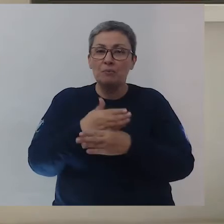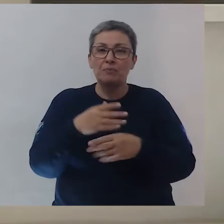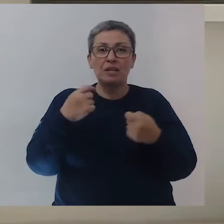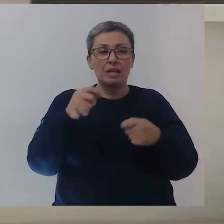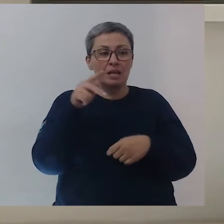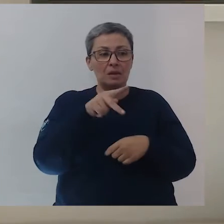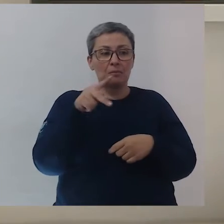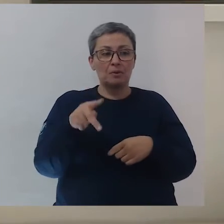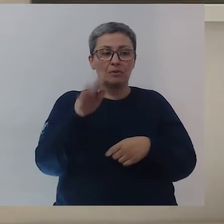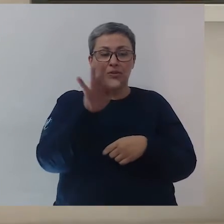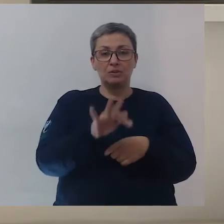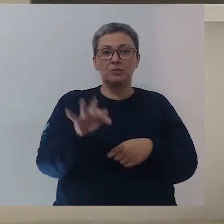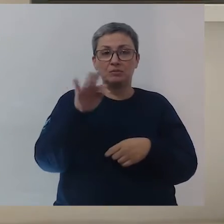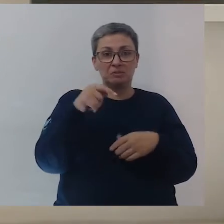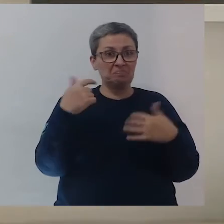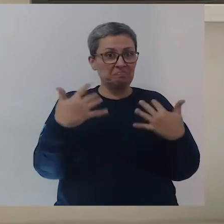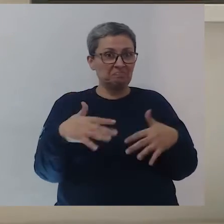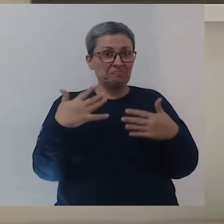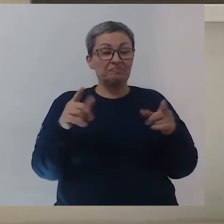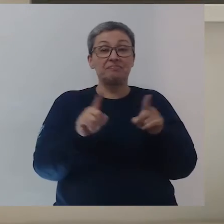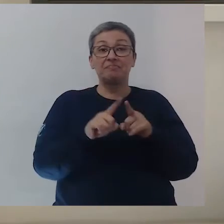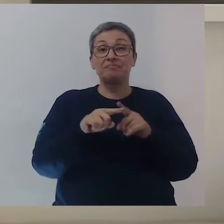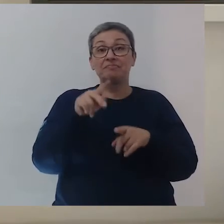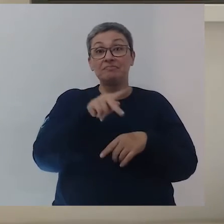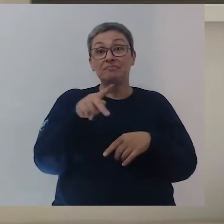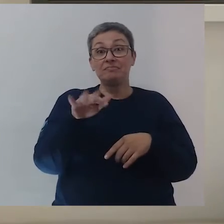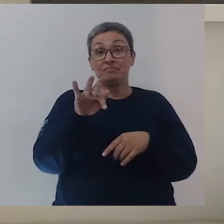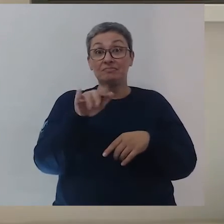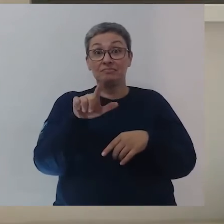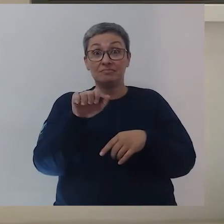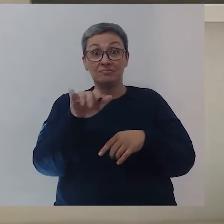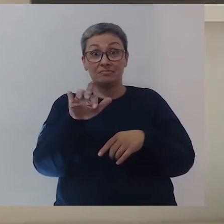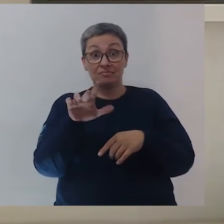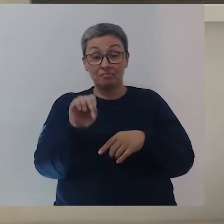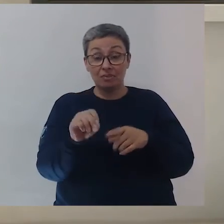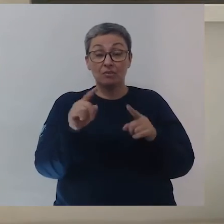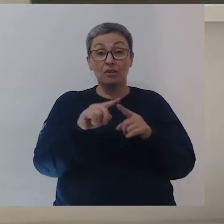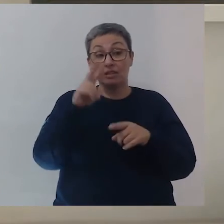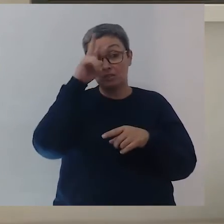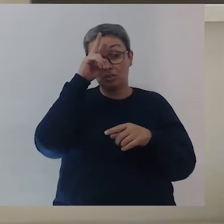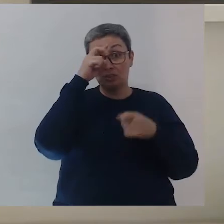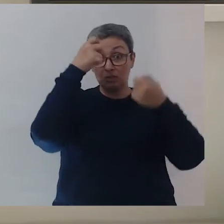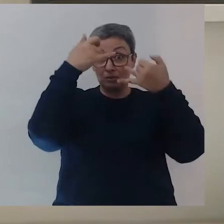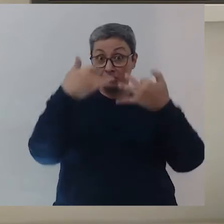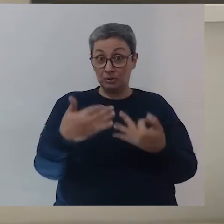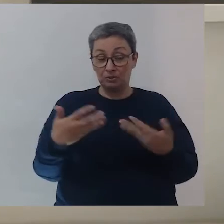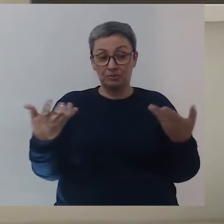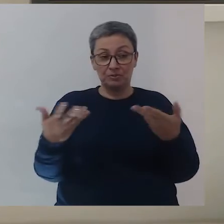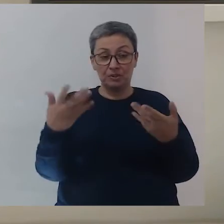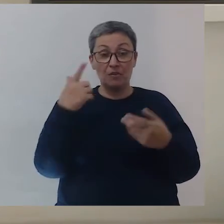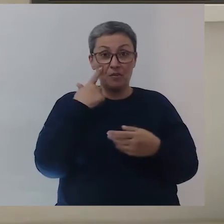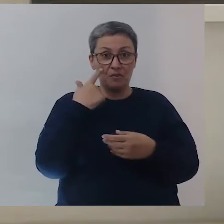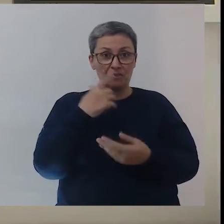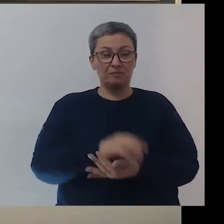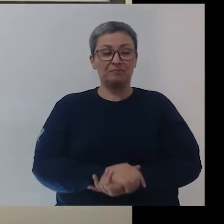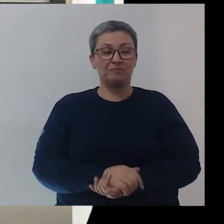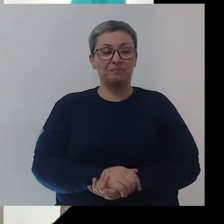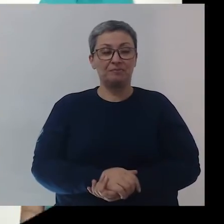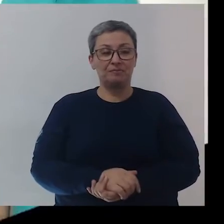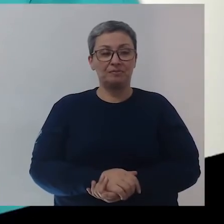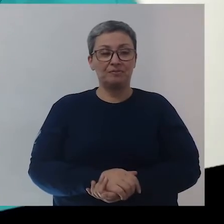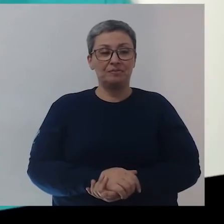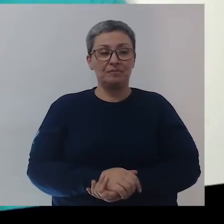é professora universitária. Demais, né? E o professor Flávio trouxe essa história e vai contar para a gente. Vamos dar uma olhadinha?